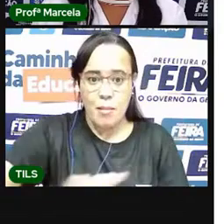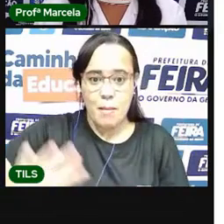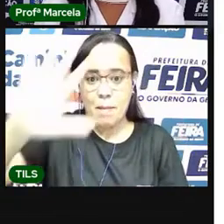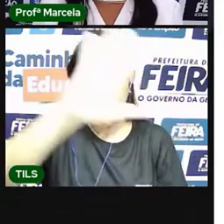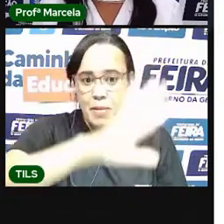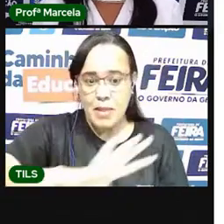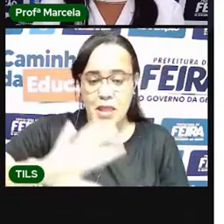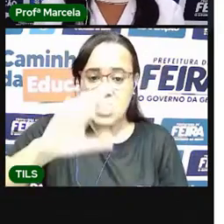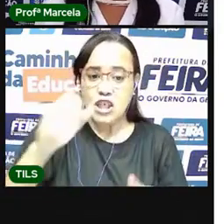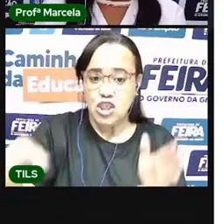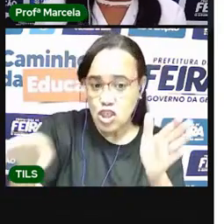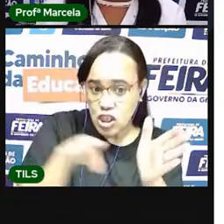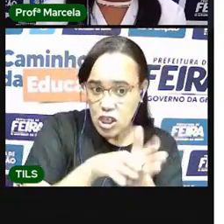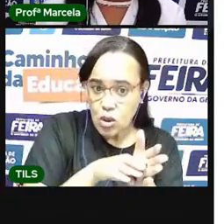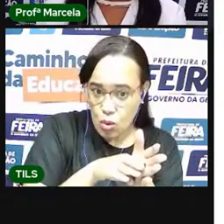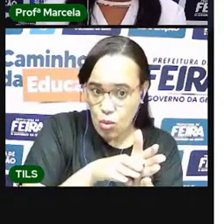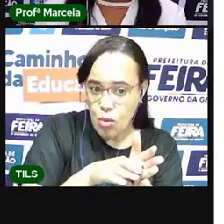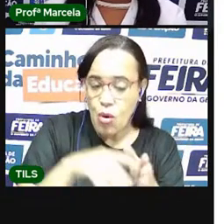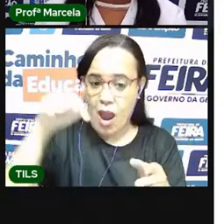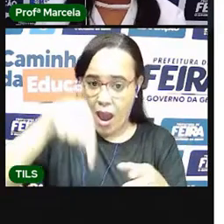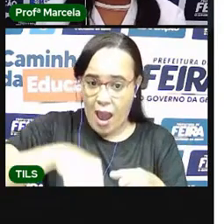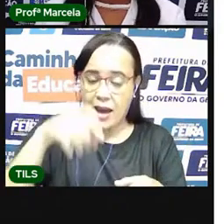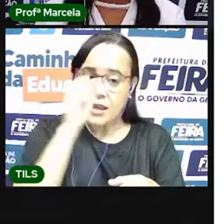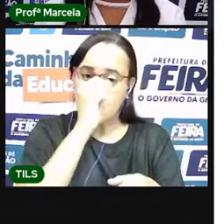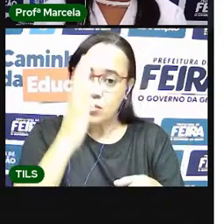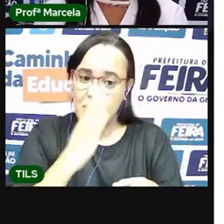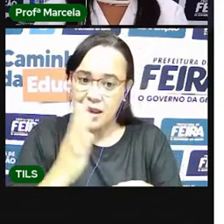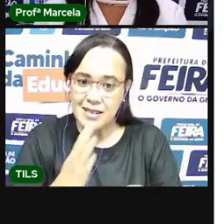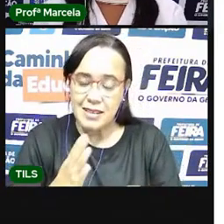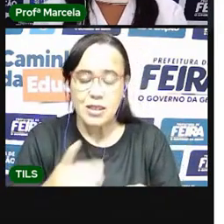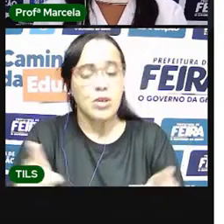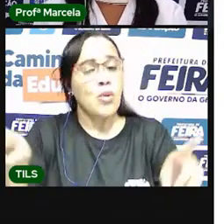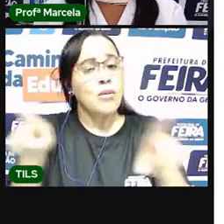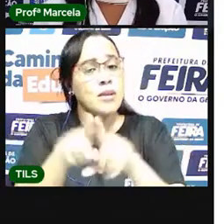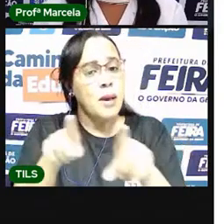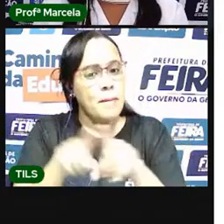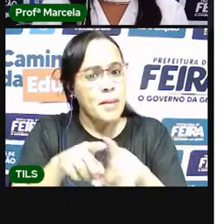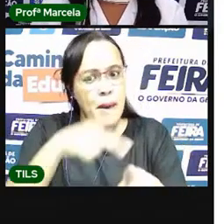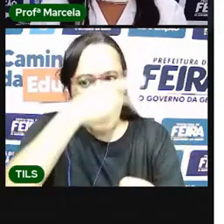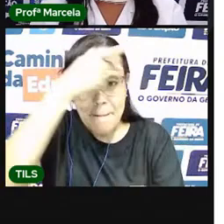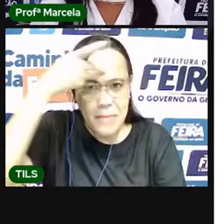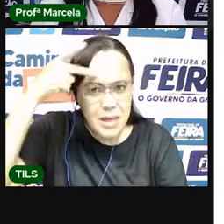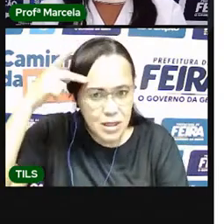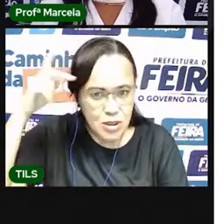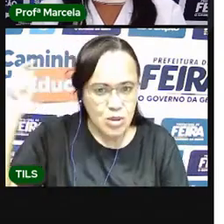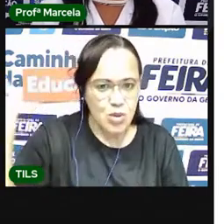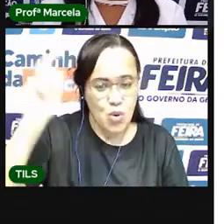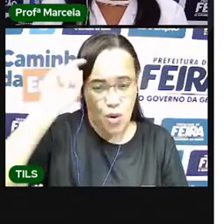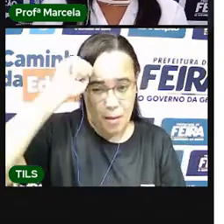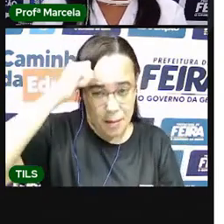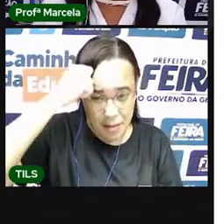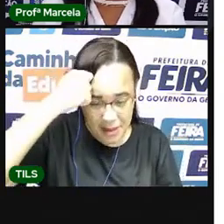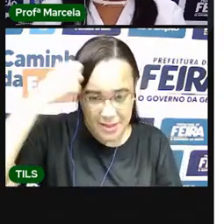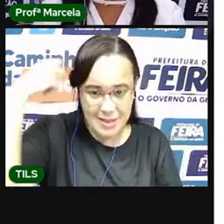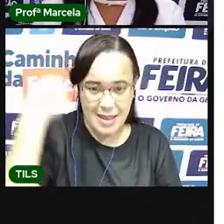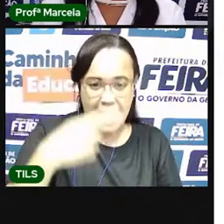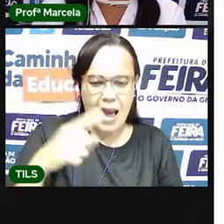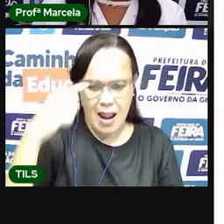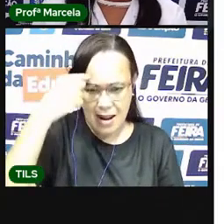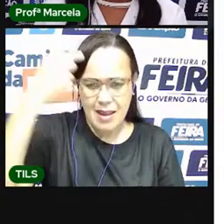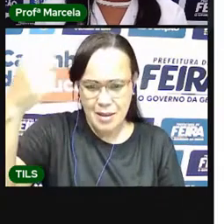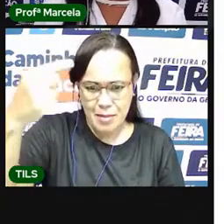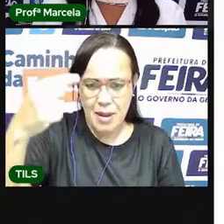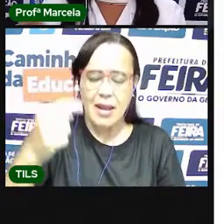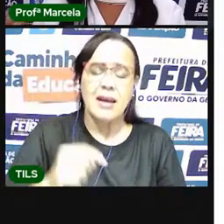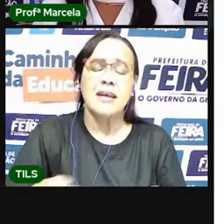Eles também exerceram grande influência sobre a formação do povo brasileiro. Os portugueses, os europeus,